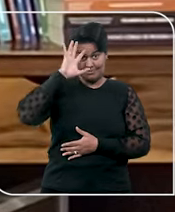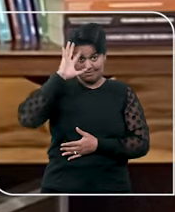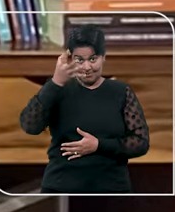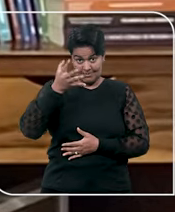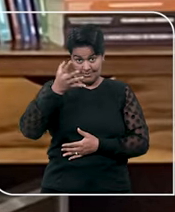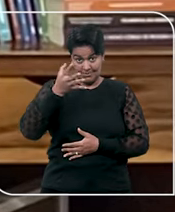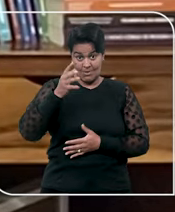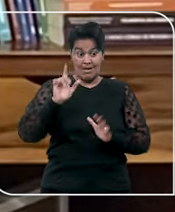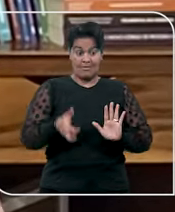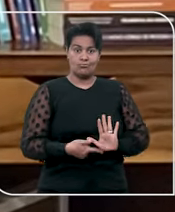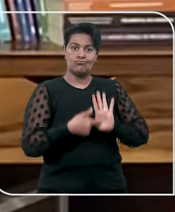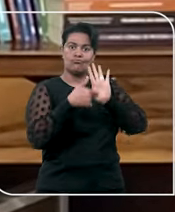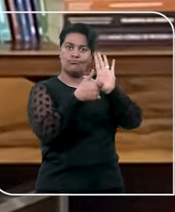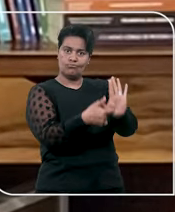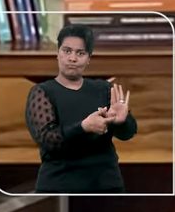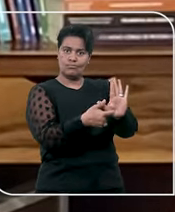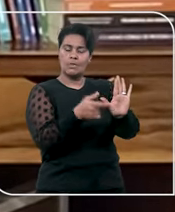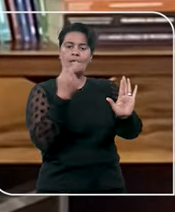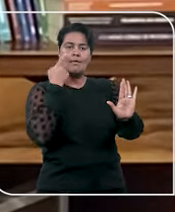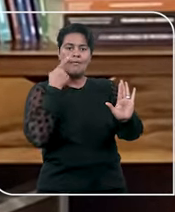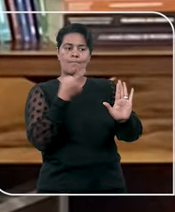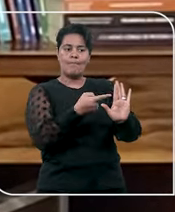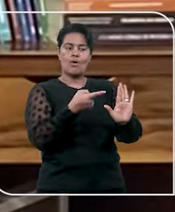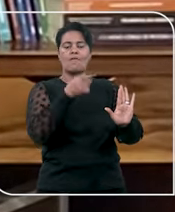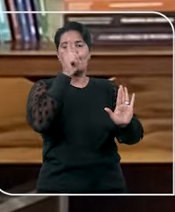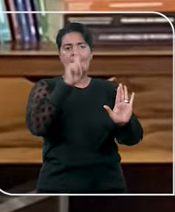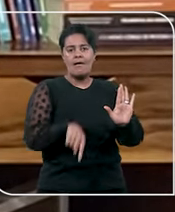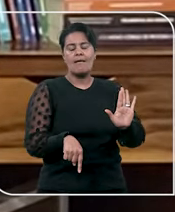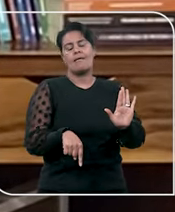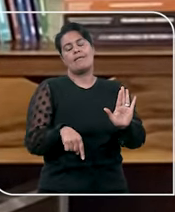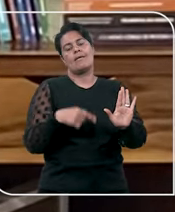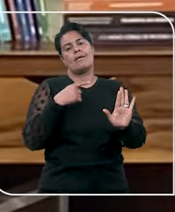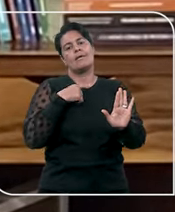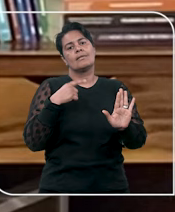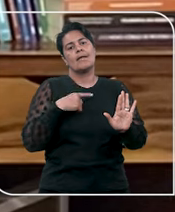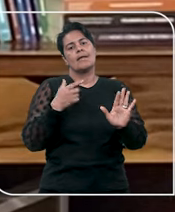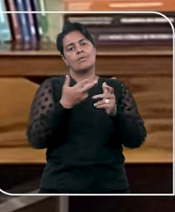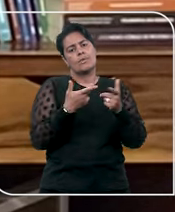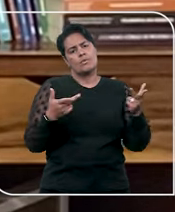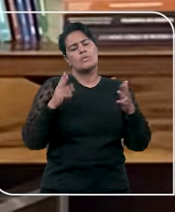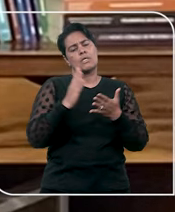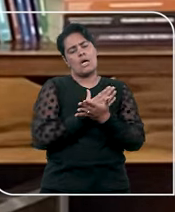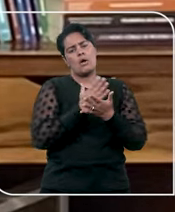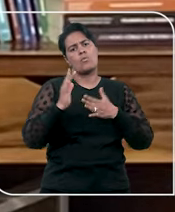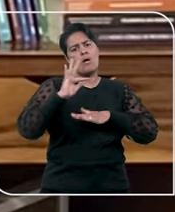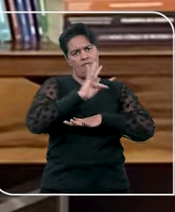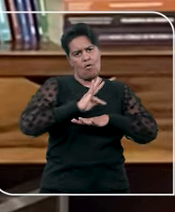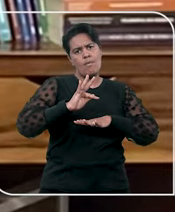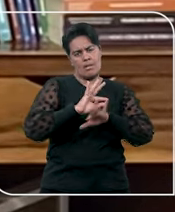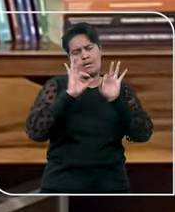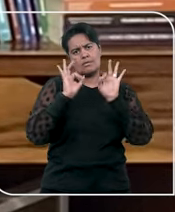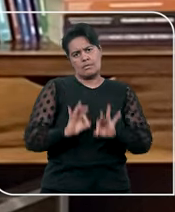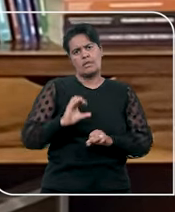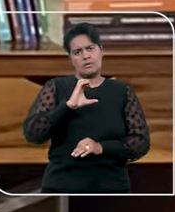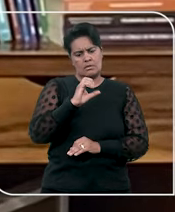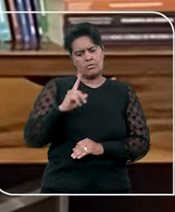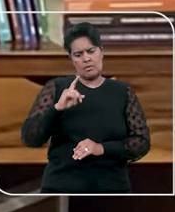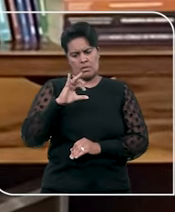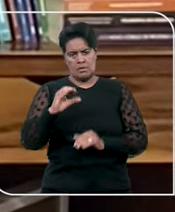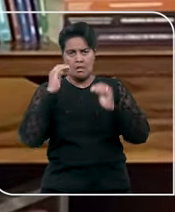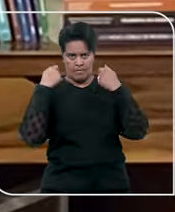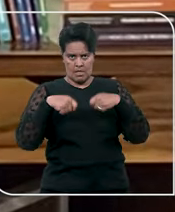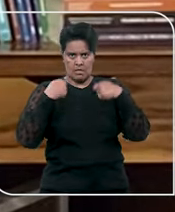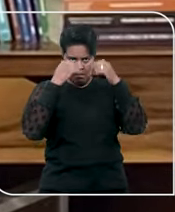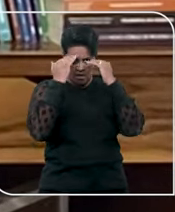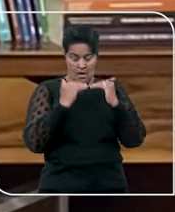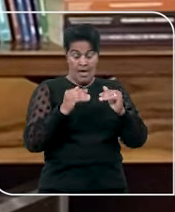existência do acórdão paradigma, ela passa por algumas formalidades também previstas no próprio Código de Processo Civil. A